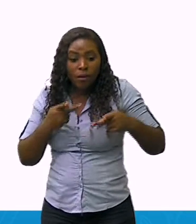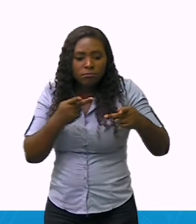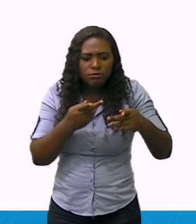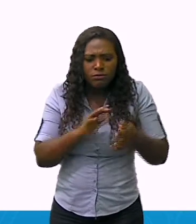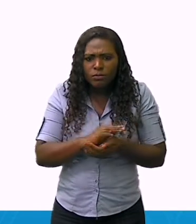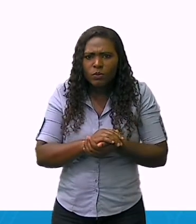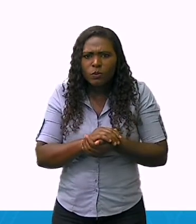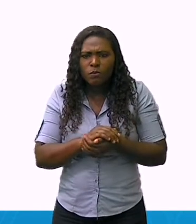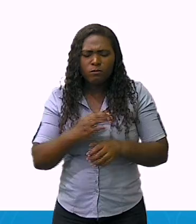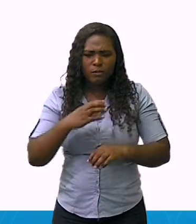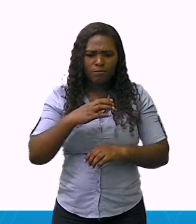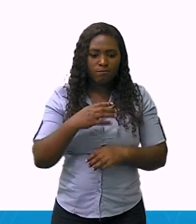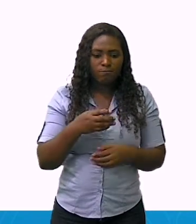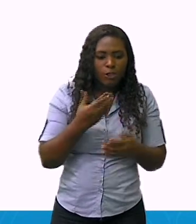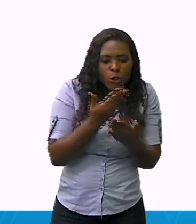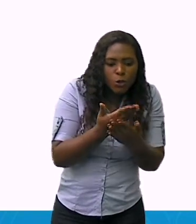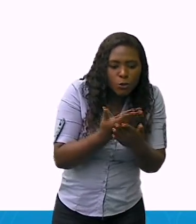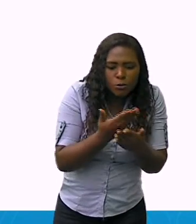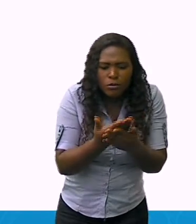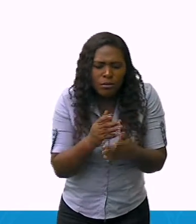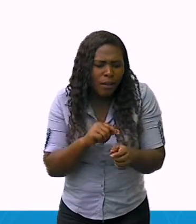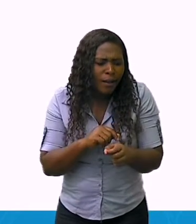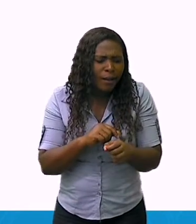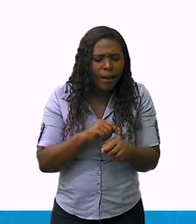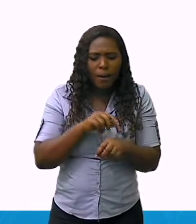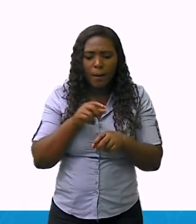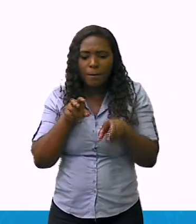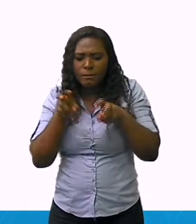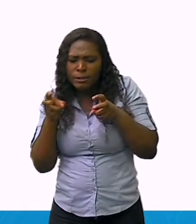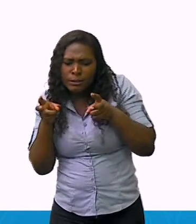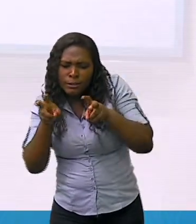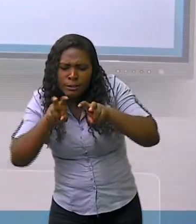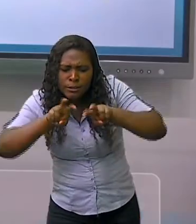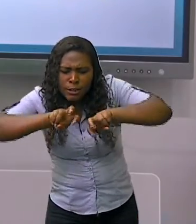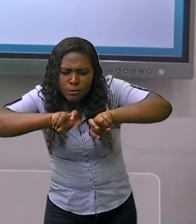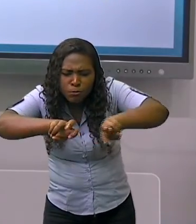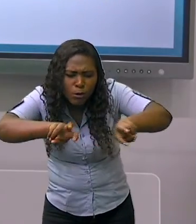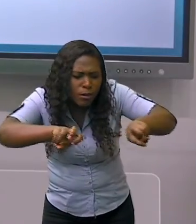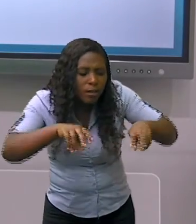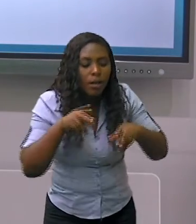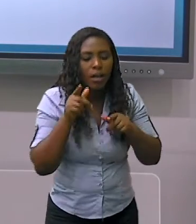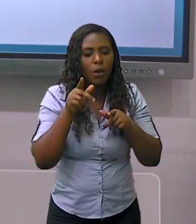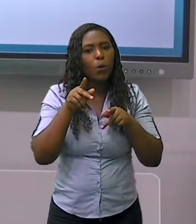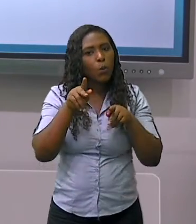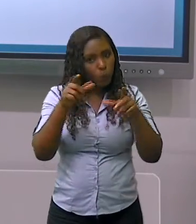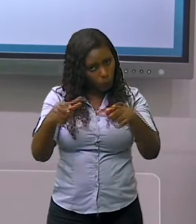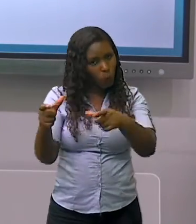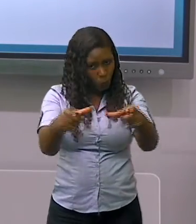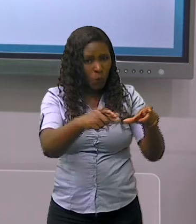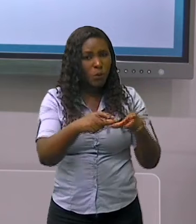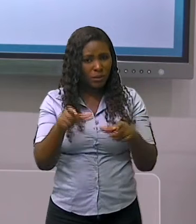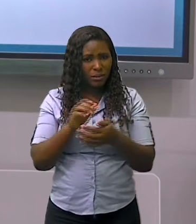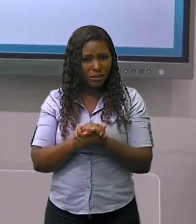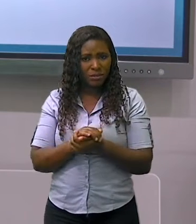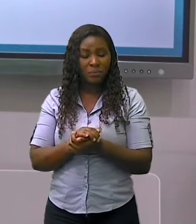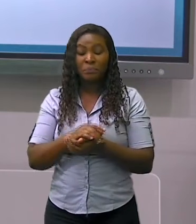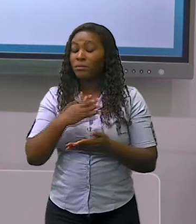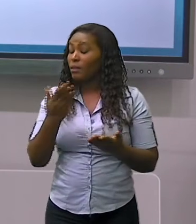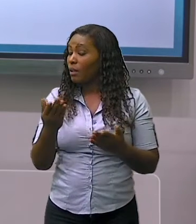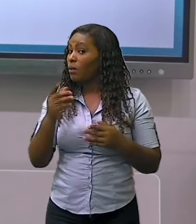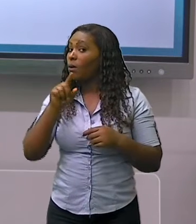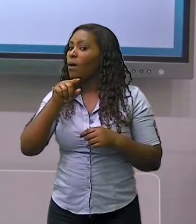recreação e turismo ecológico. Vale ressaltar que a entrada no Parque Municipal é